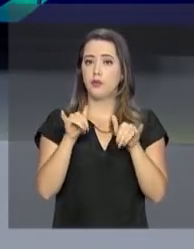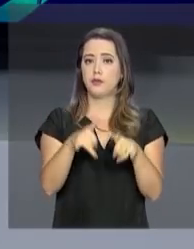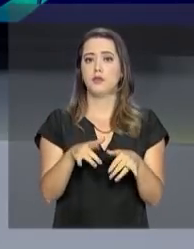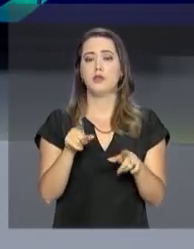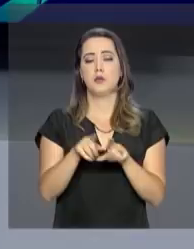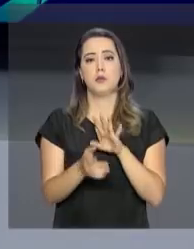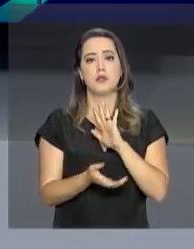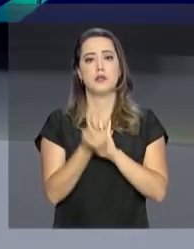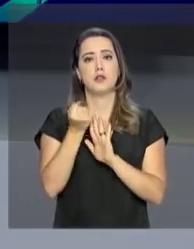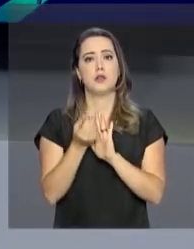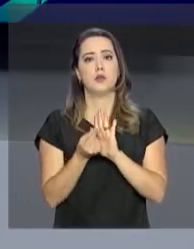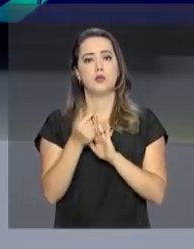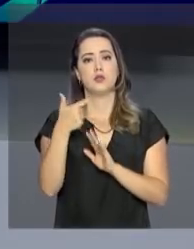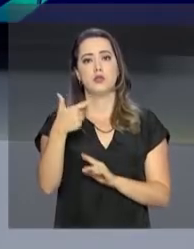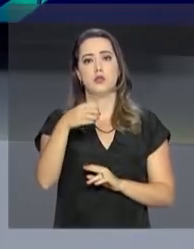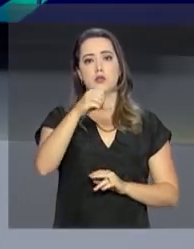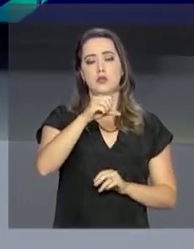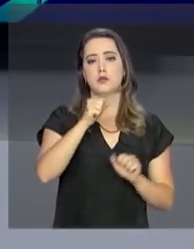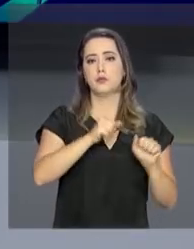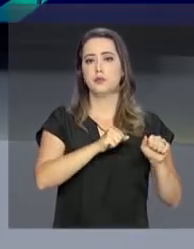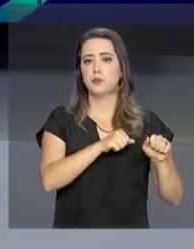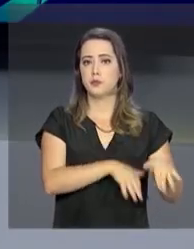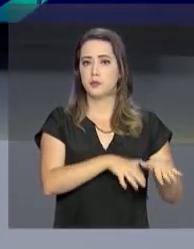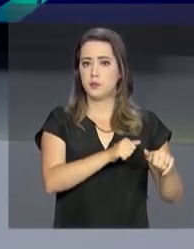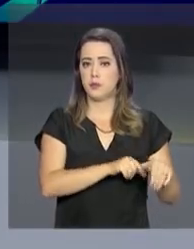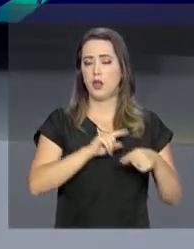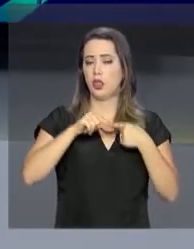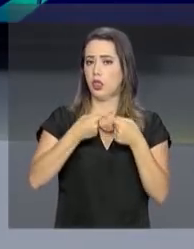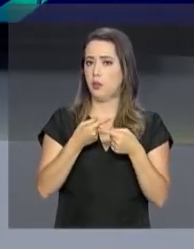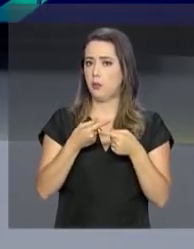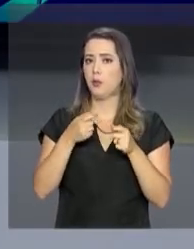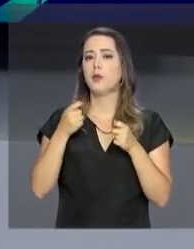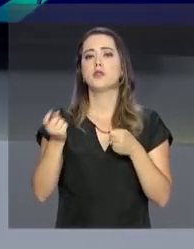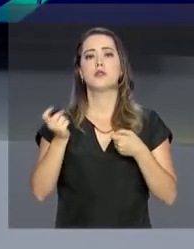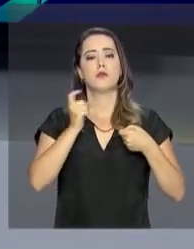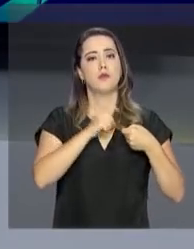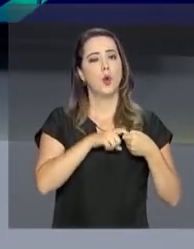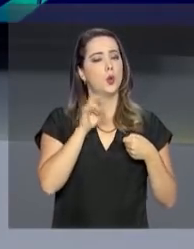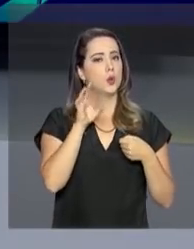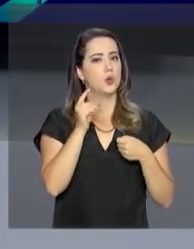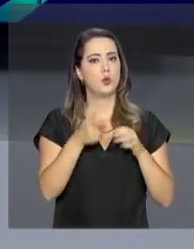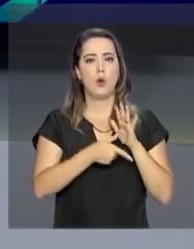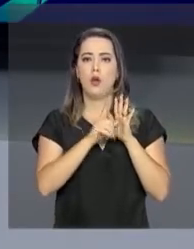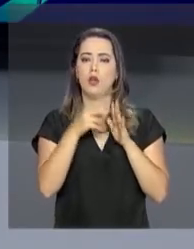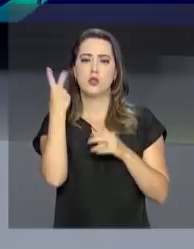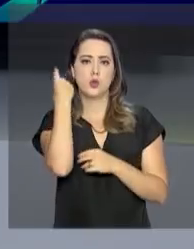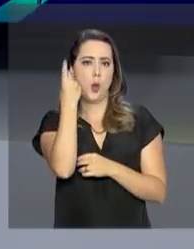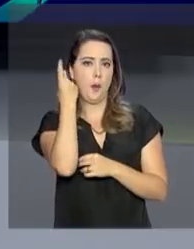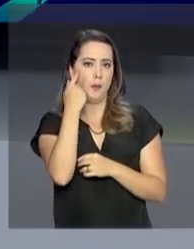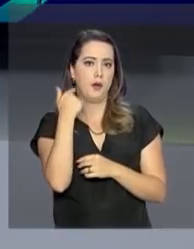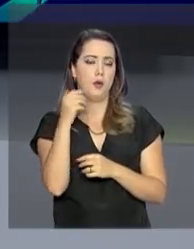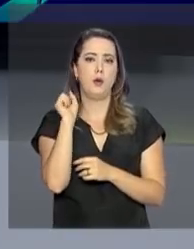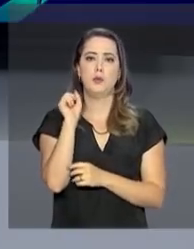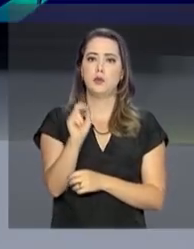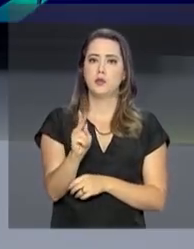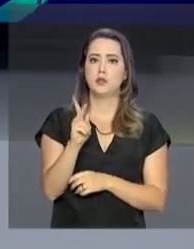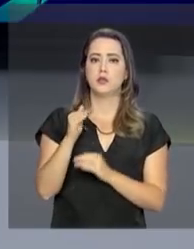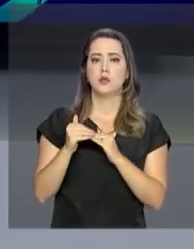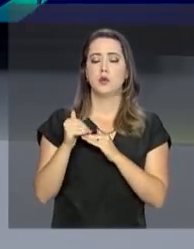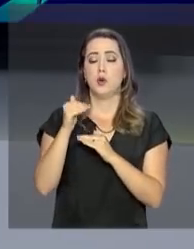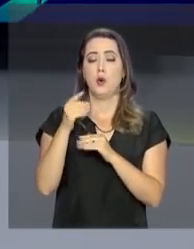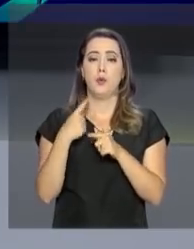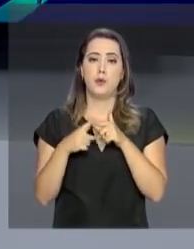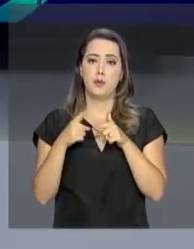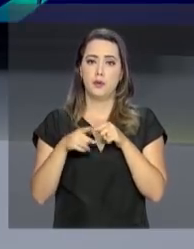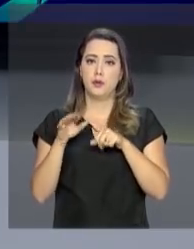retirada dos valores é 29 de setembro. Depois disso, voltam a valer os critérios normais, como aposentadoria ou